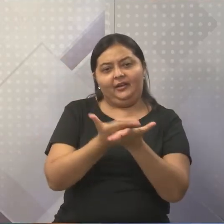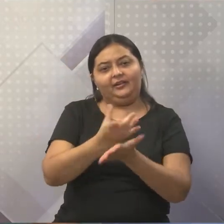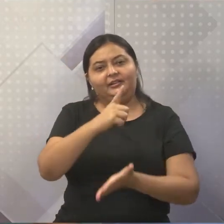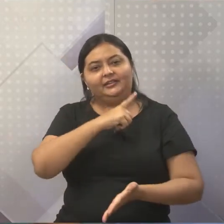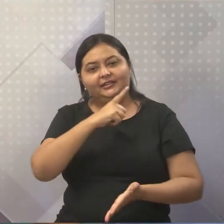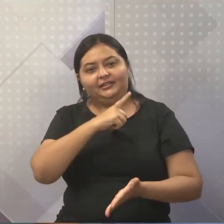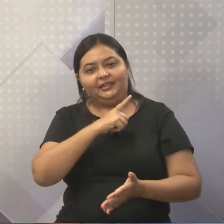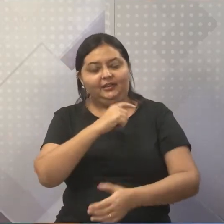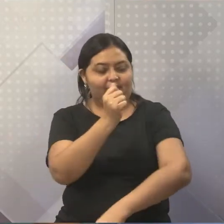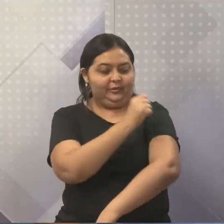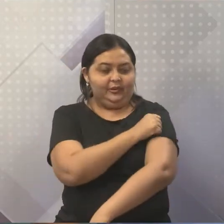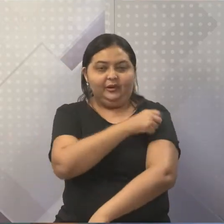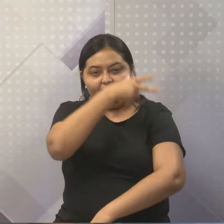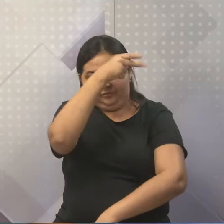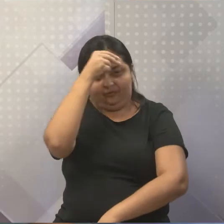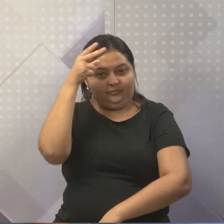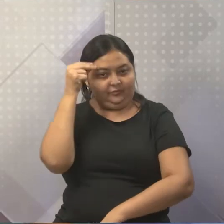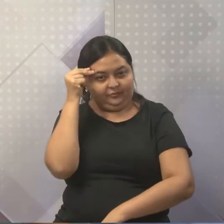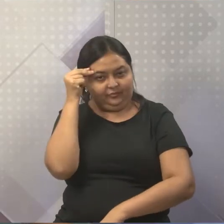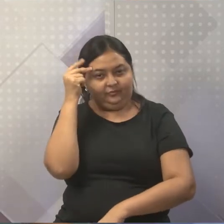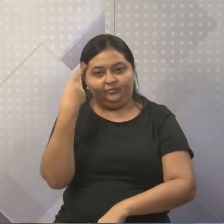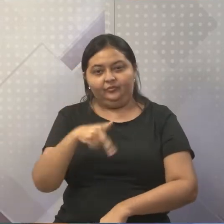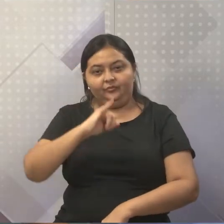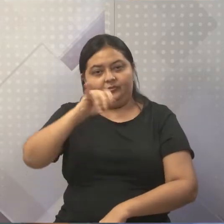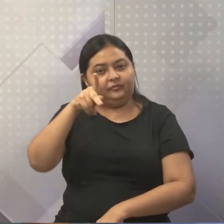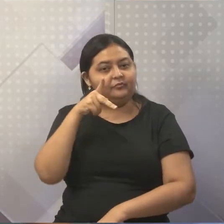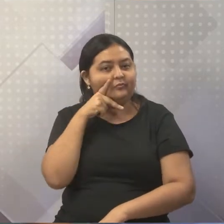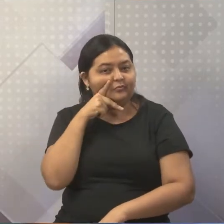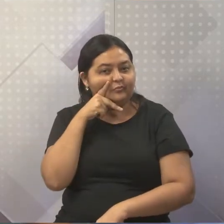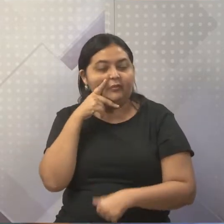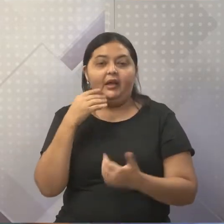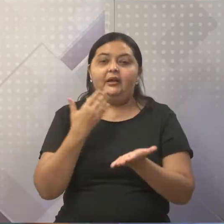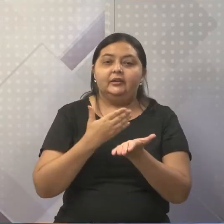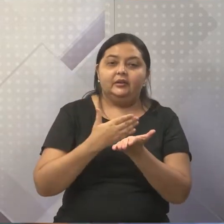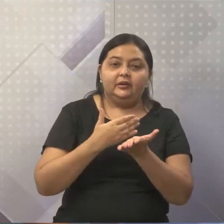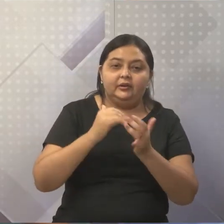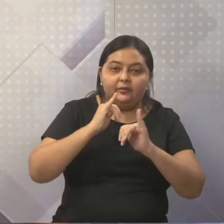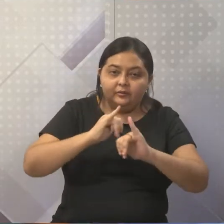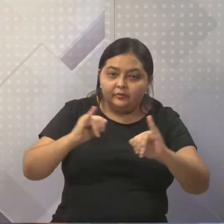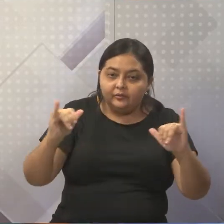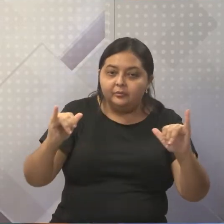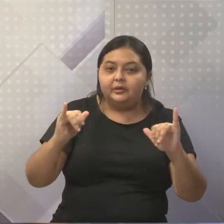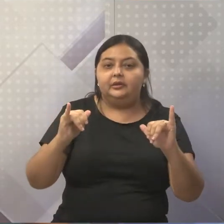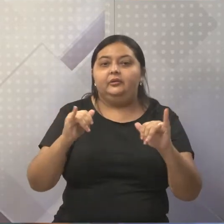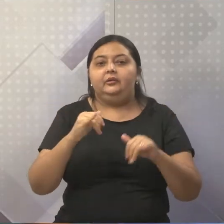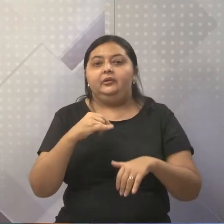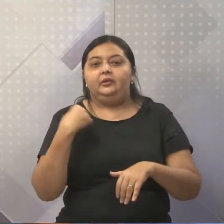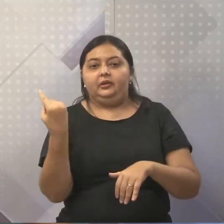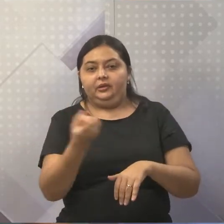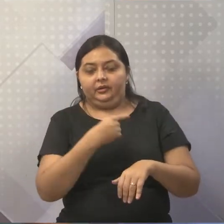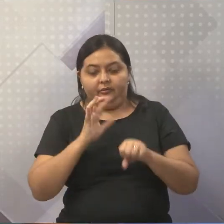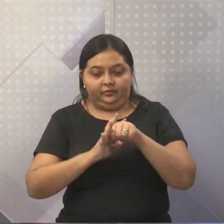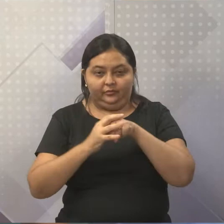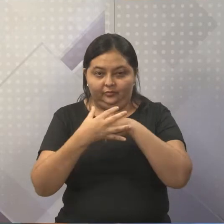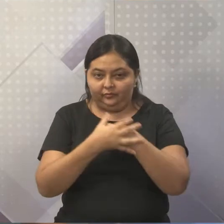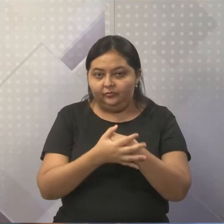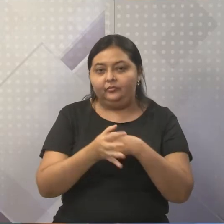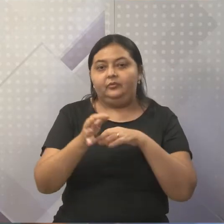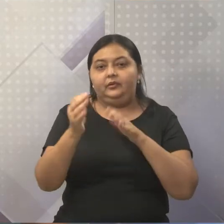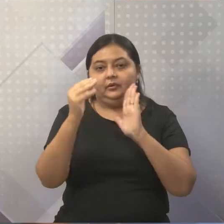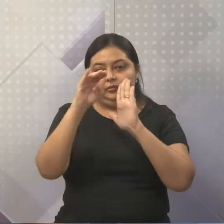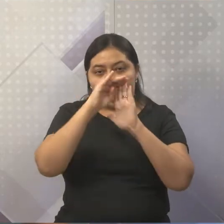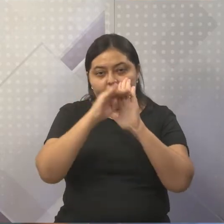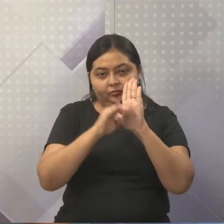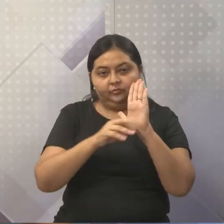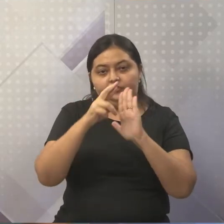educando da Rede Municipal de João Pessoa. E eu já começo informando que nós estamos acompanhando, seguindo todo o protocolo de